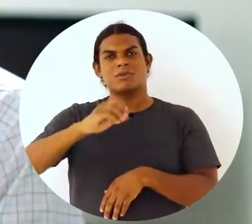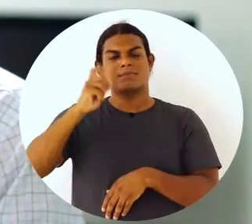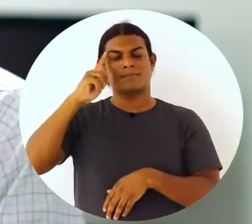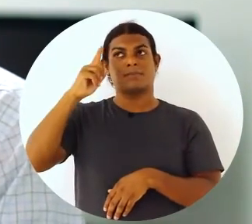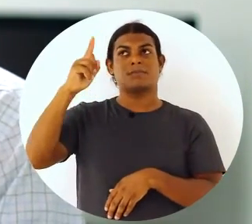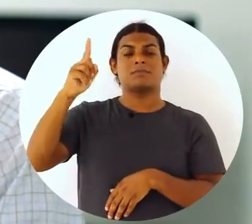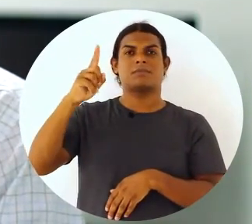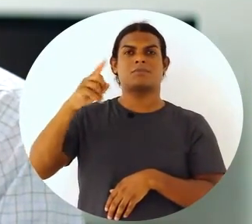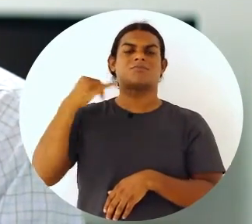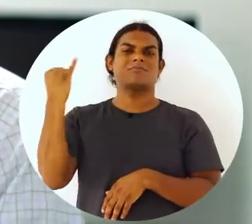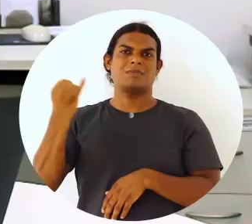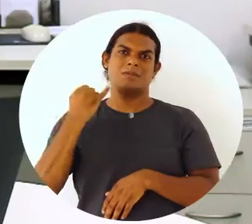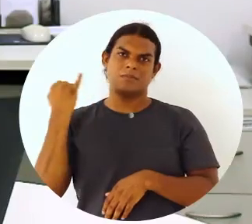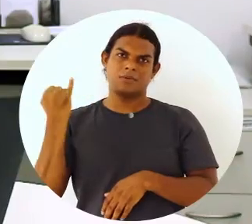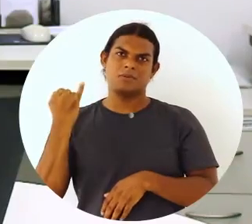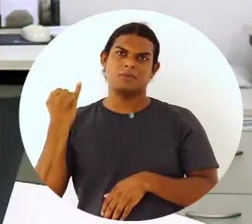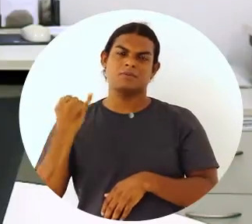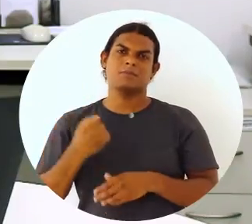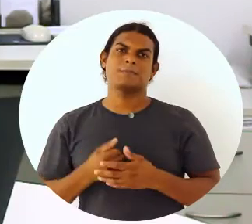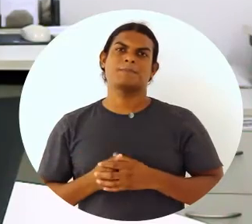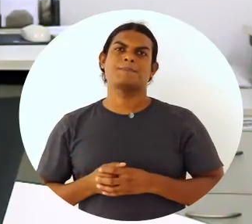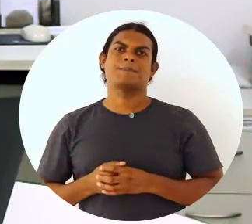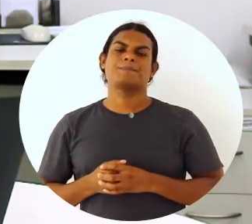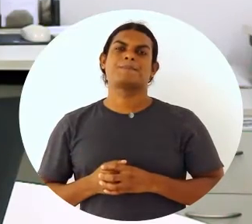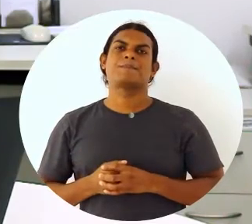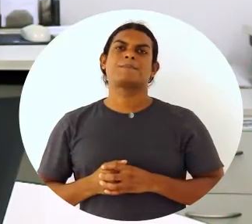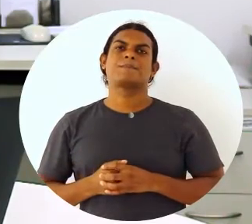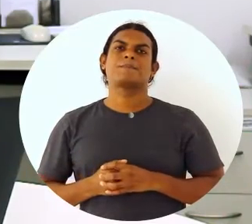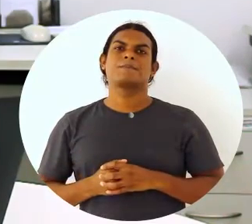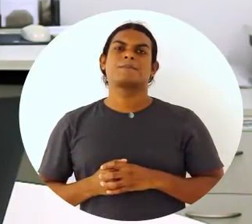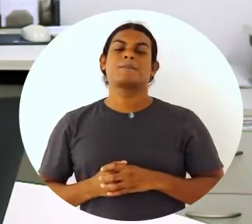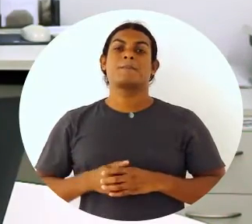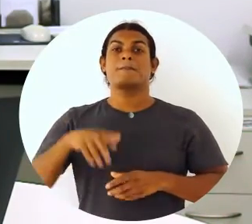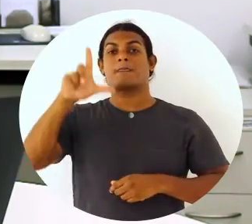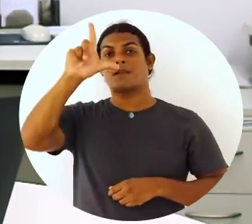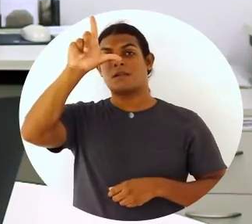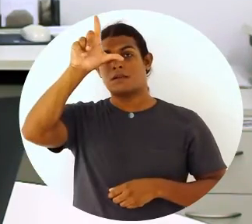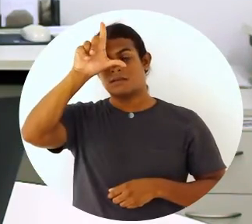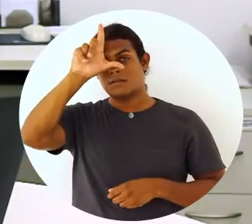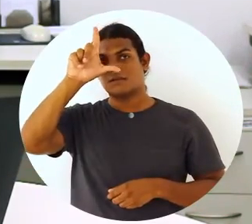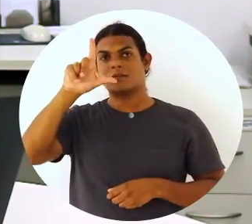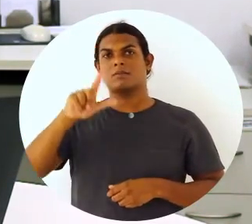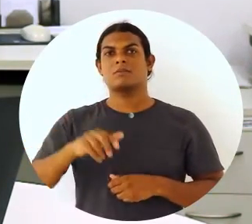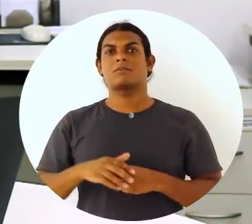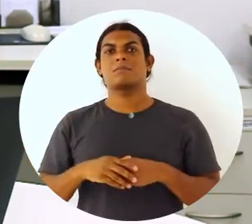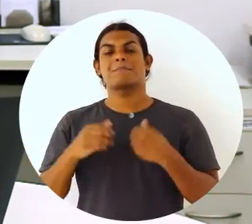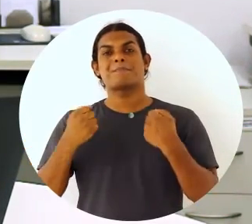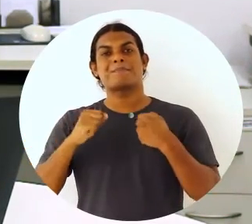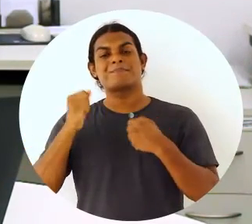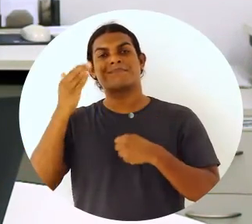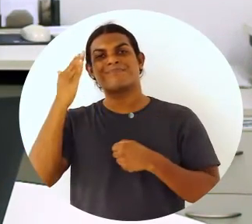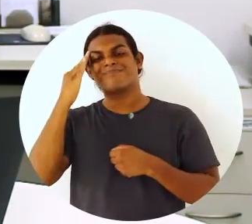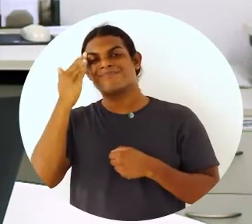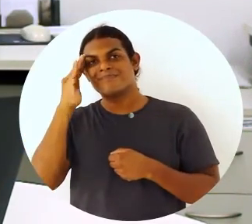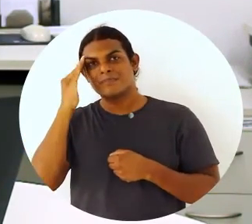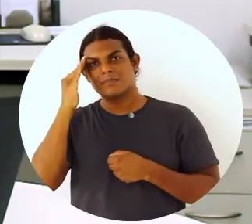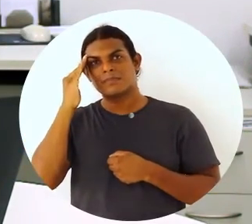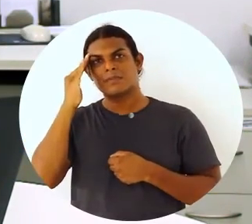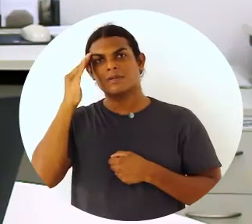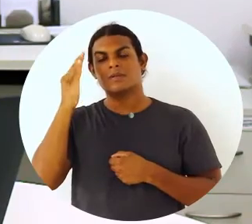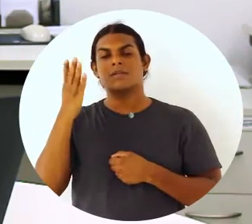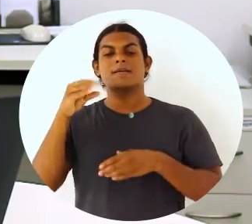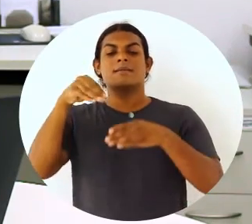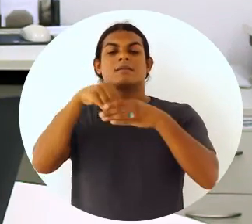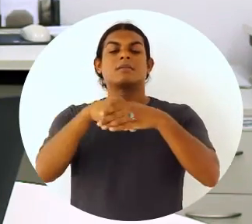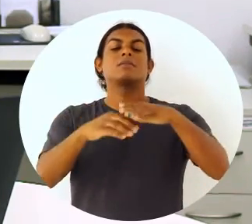é muito importante. Então, a liderança, ela tem que entender que, especialmente na